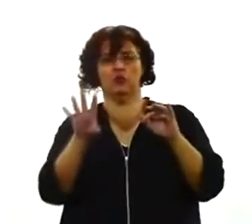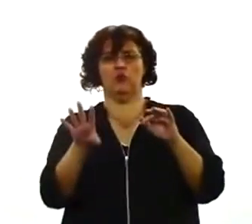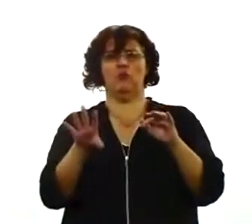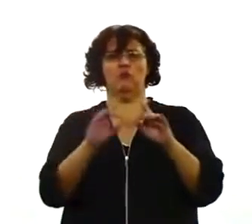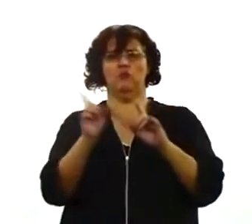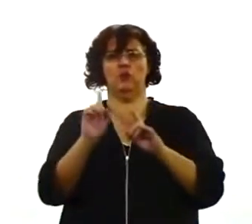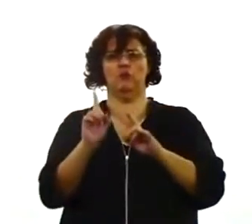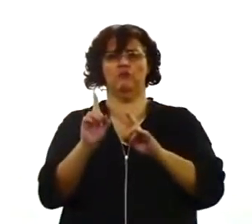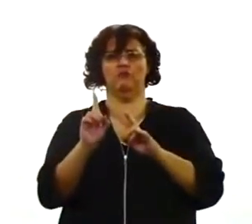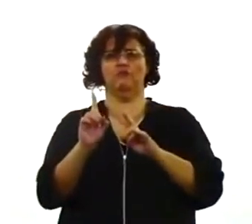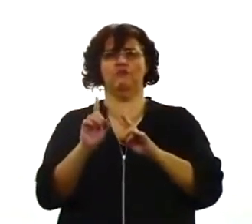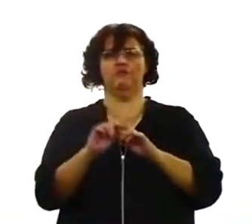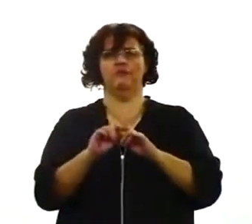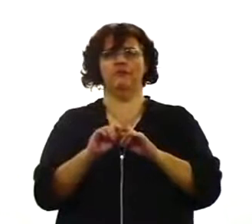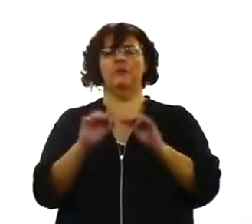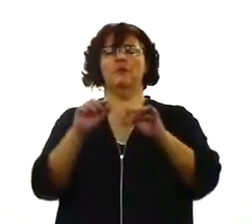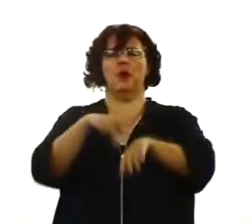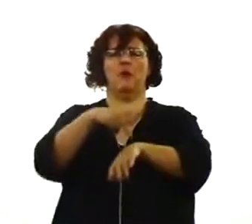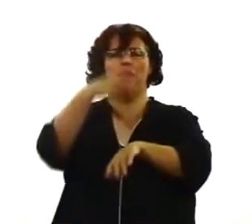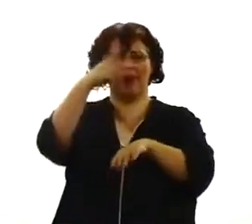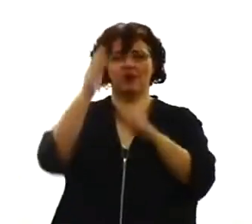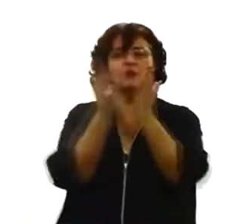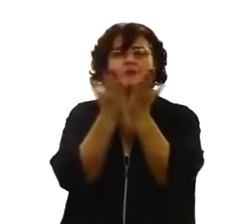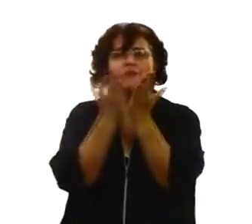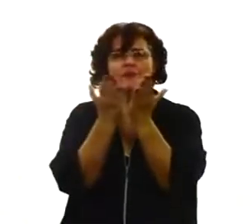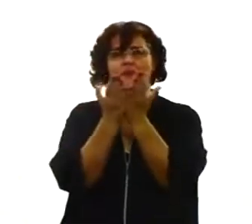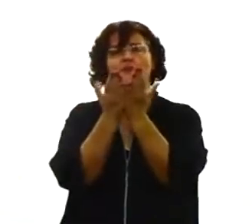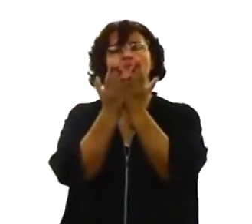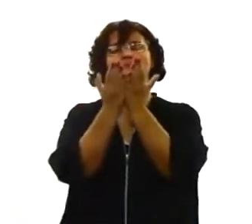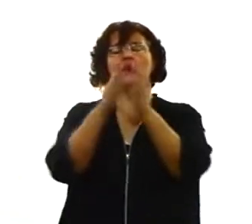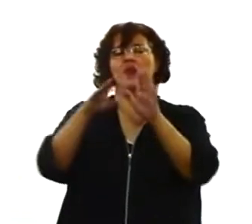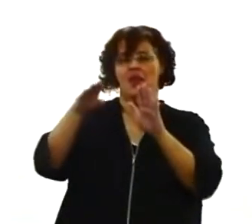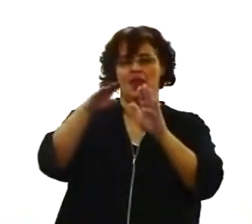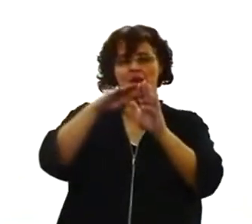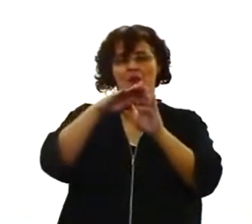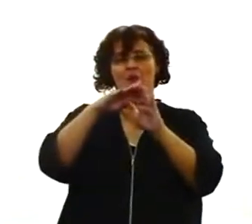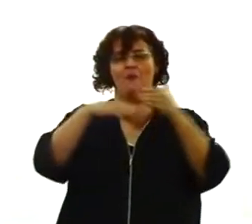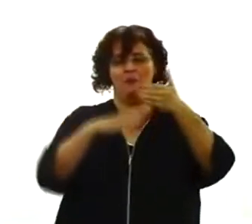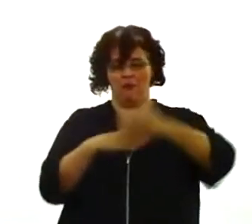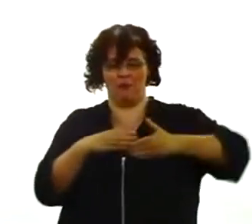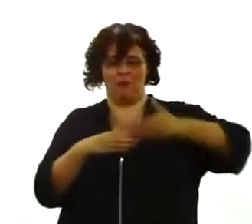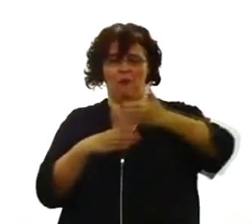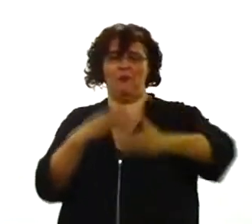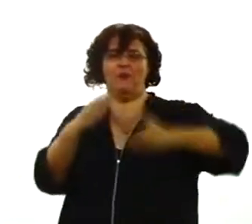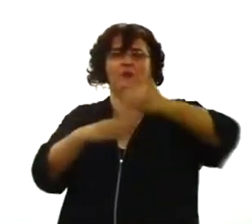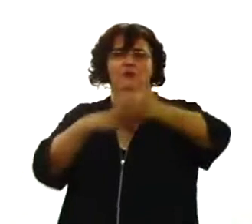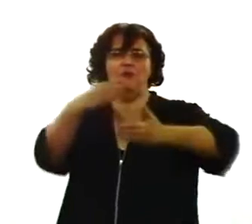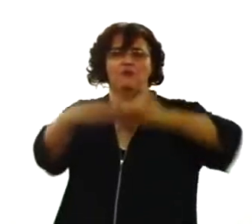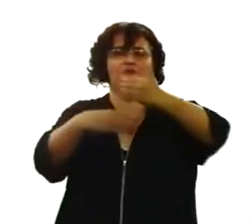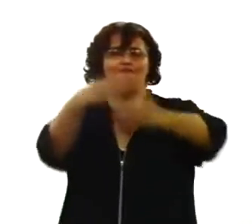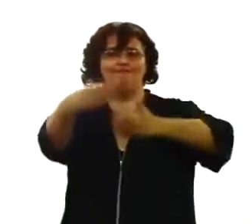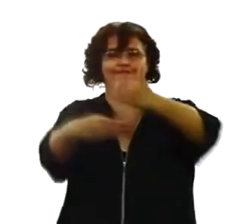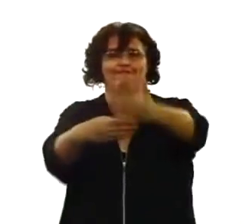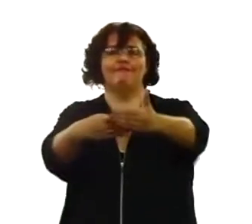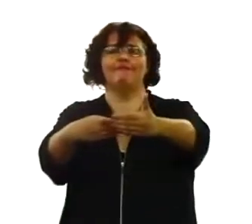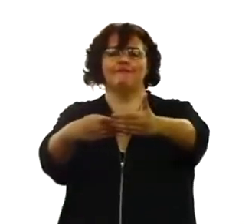Acredite. A Páscoa cristã é parte de um processo ordenado de Deus, que inclui